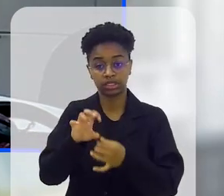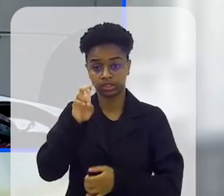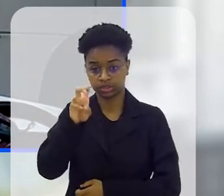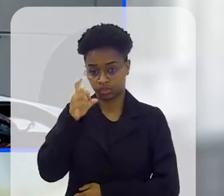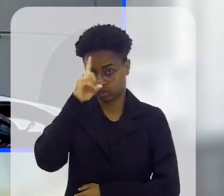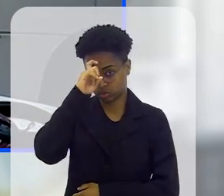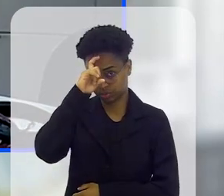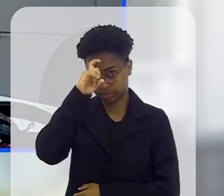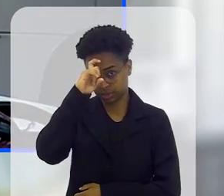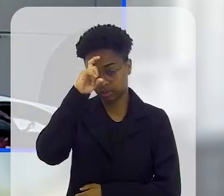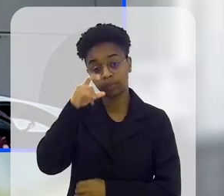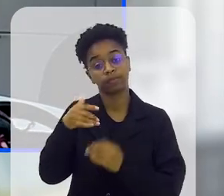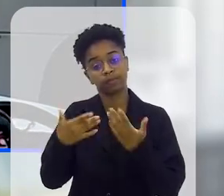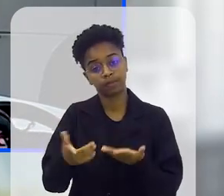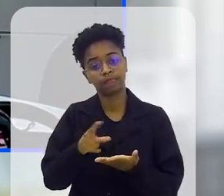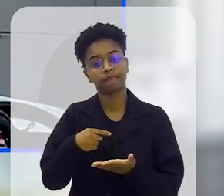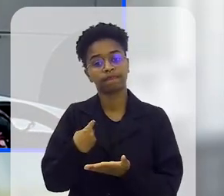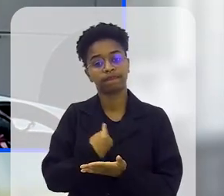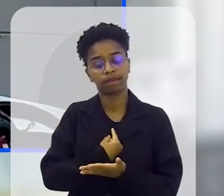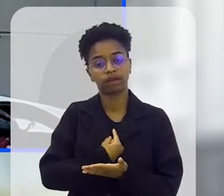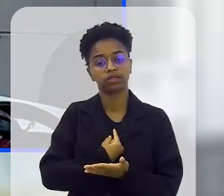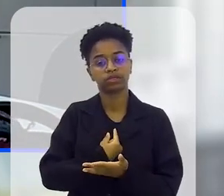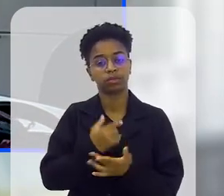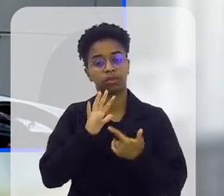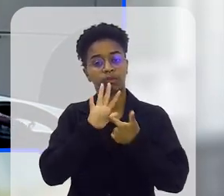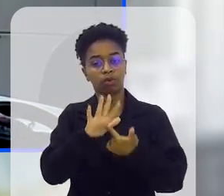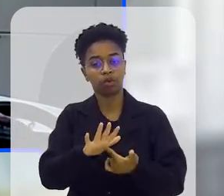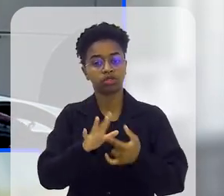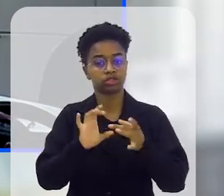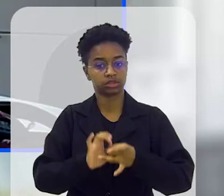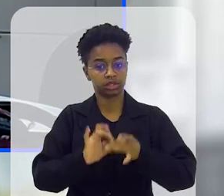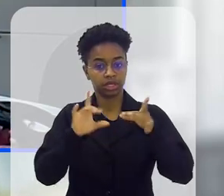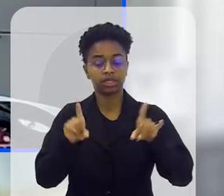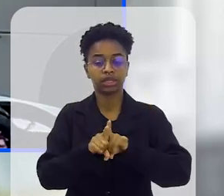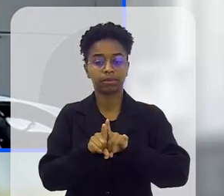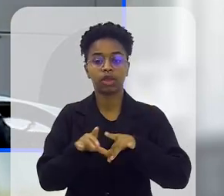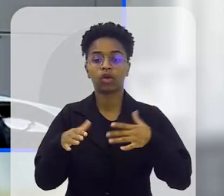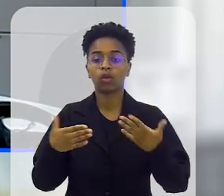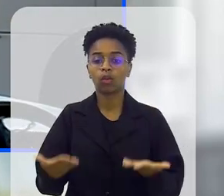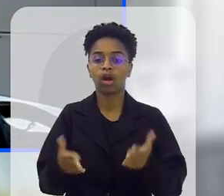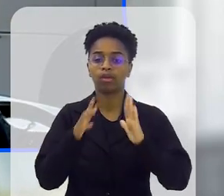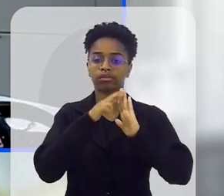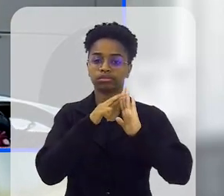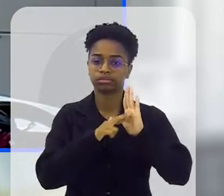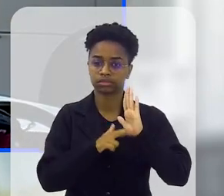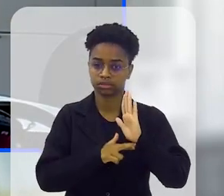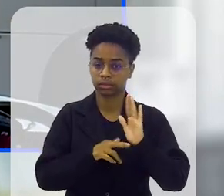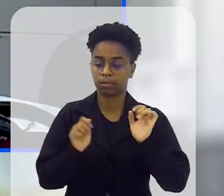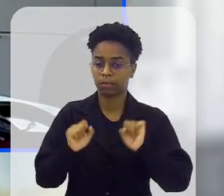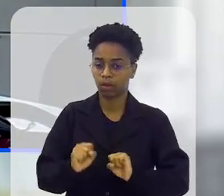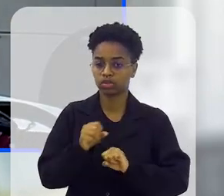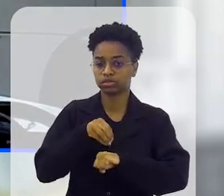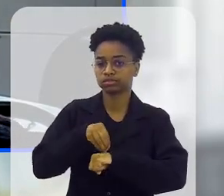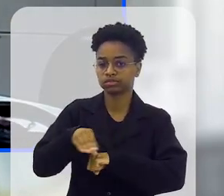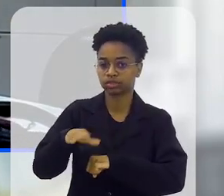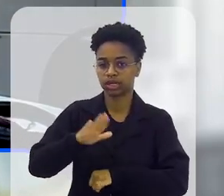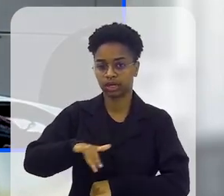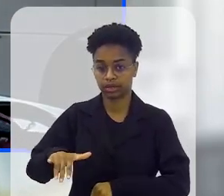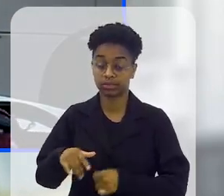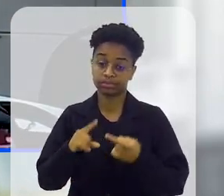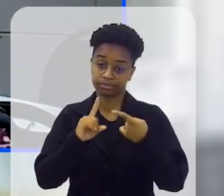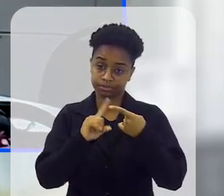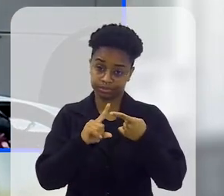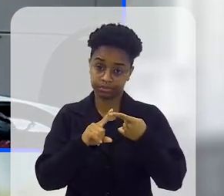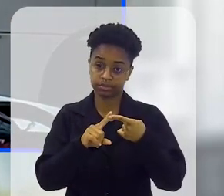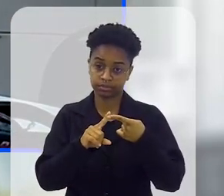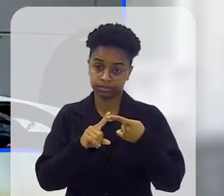com cinco hospitais em que a coloca a nossa disponibilidade e quais são os critérios para indicar a criança.